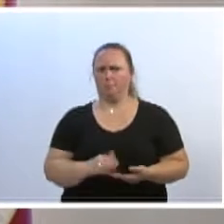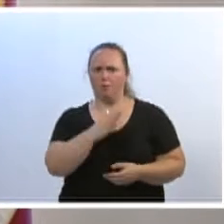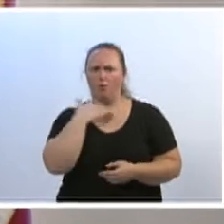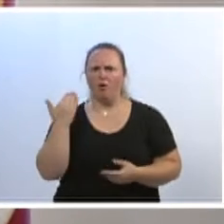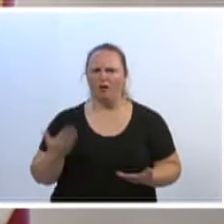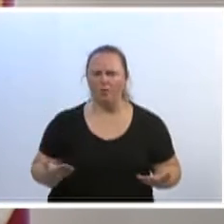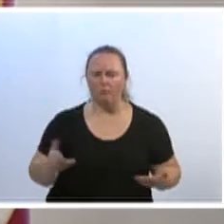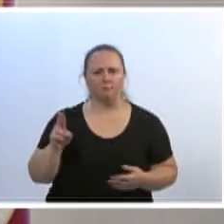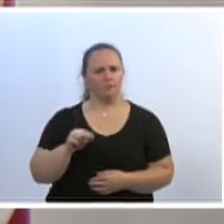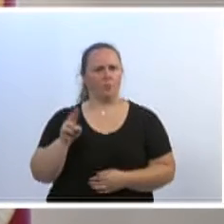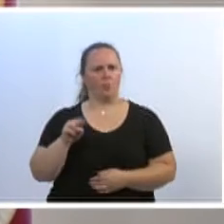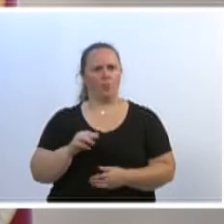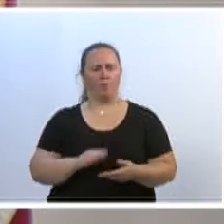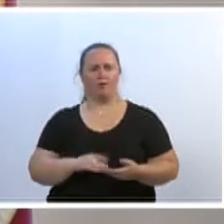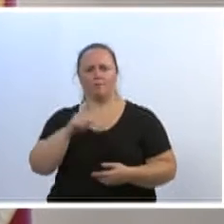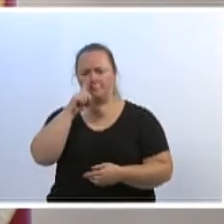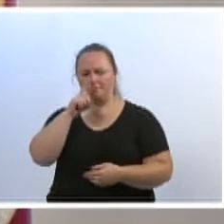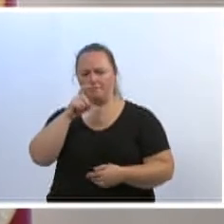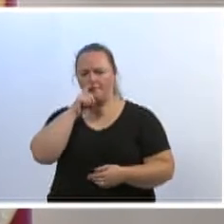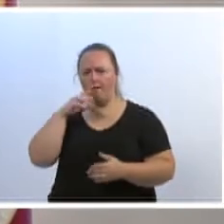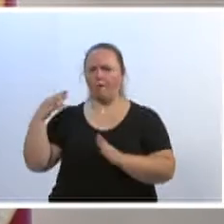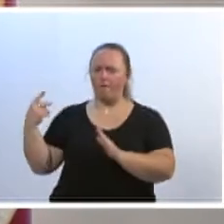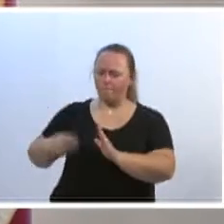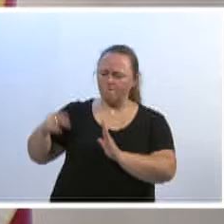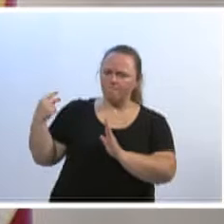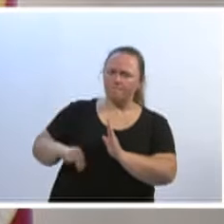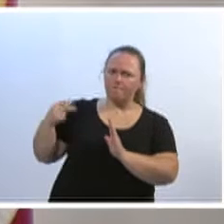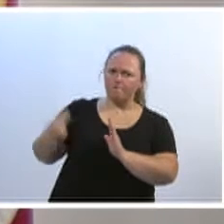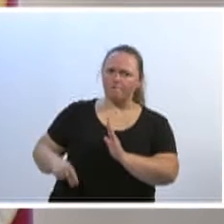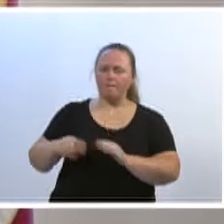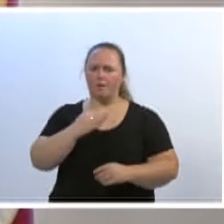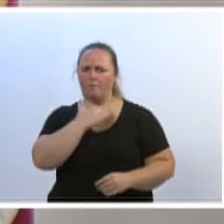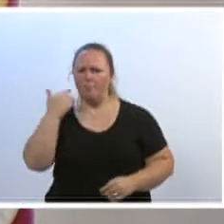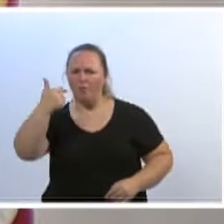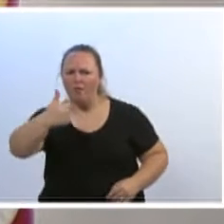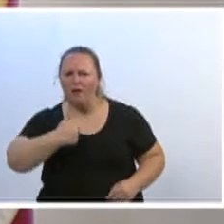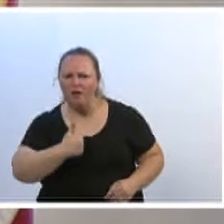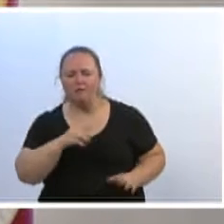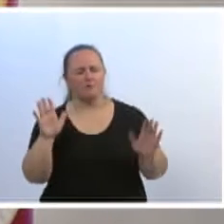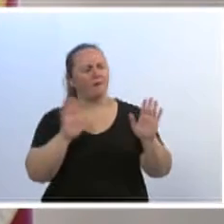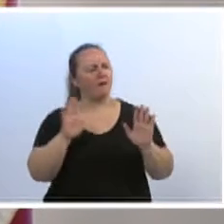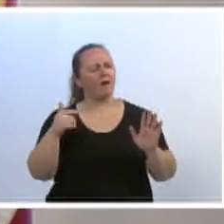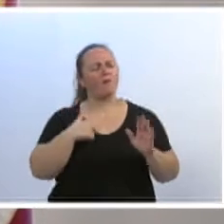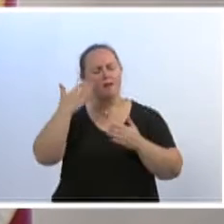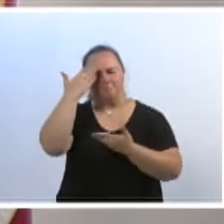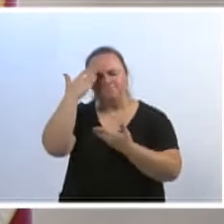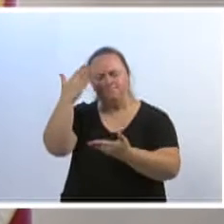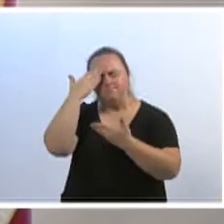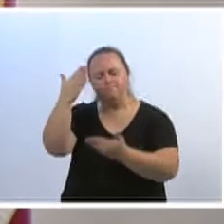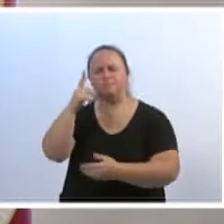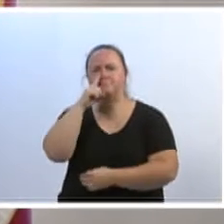muitas vezes pelo meu pai, pela minha mãe, não morri, sou muito grato pela educação que os meus pais me deram.